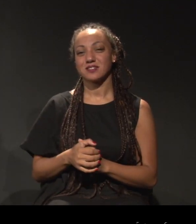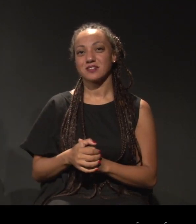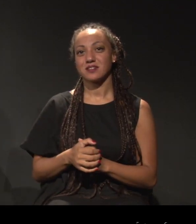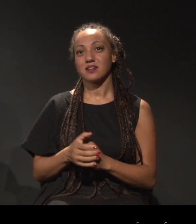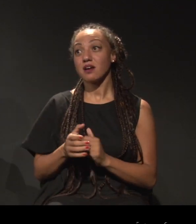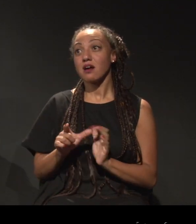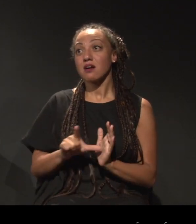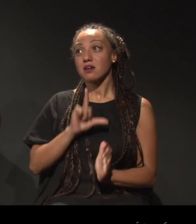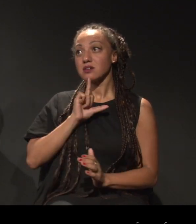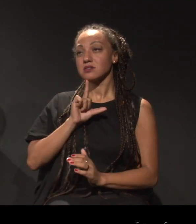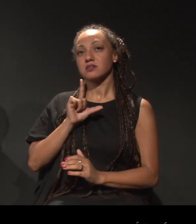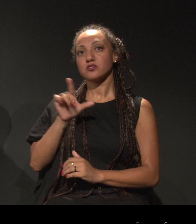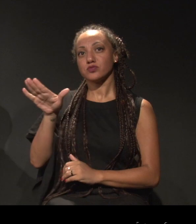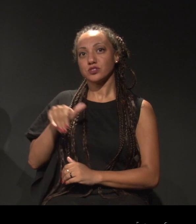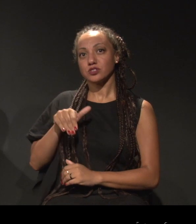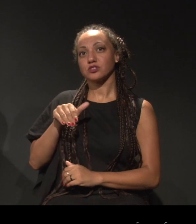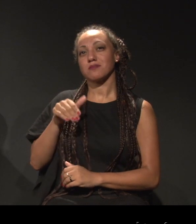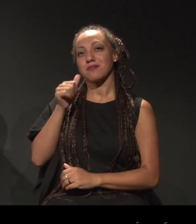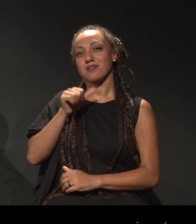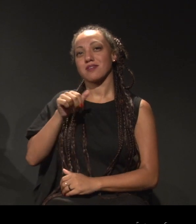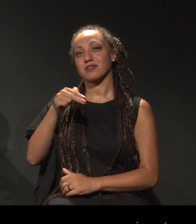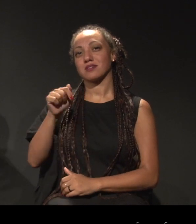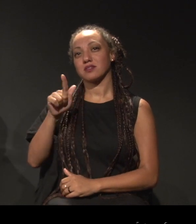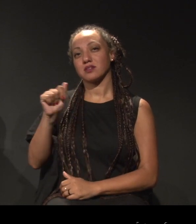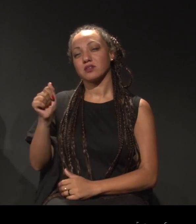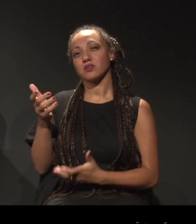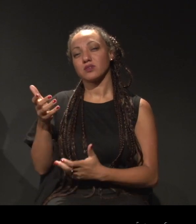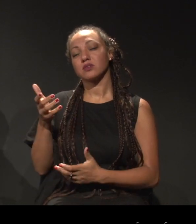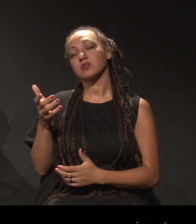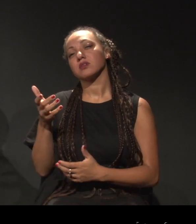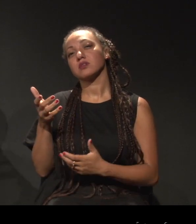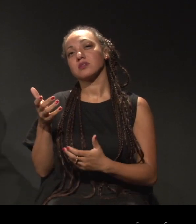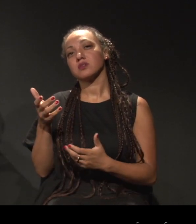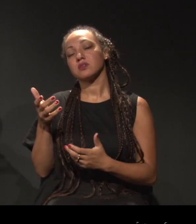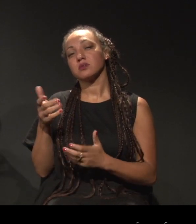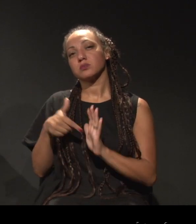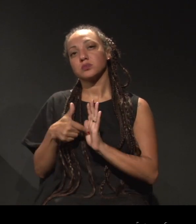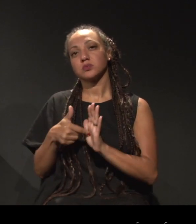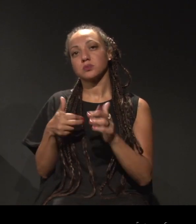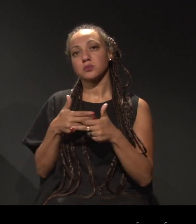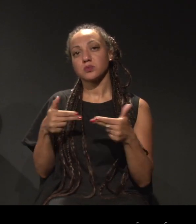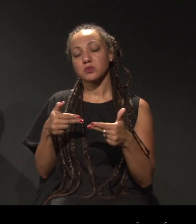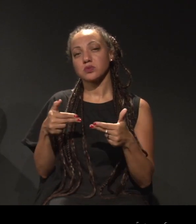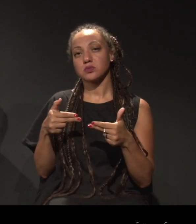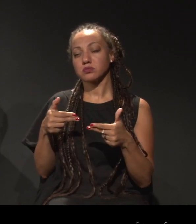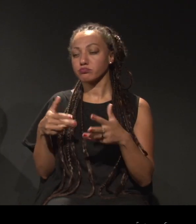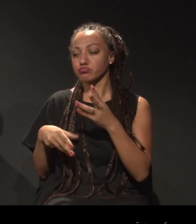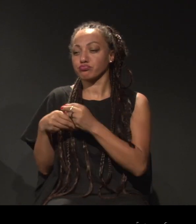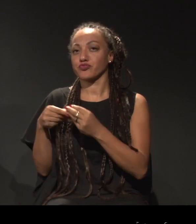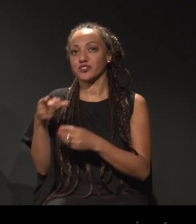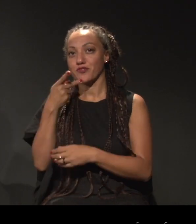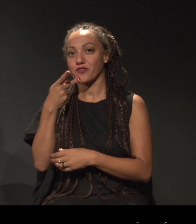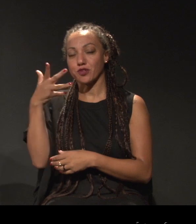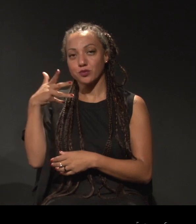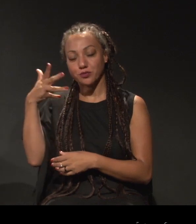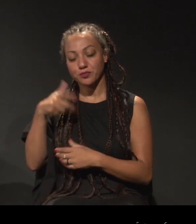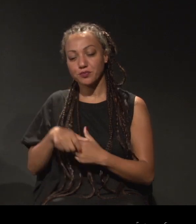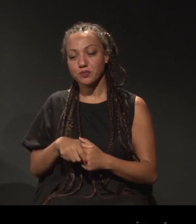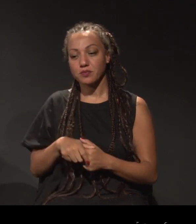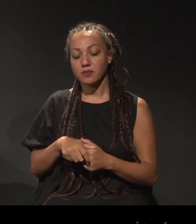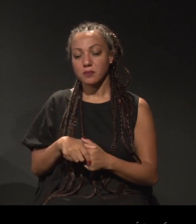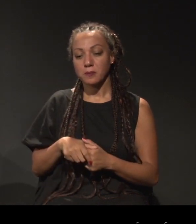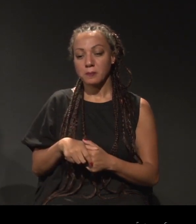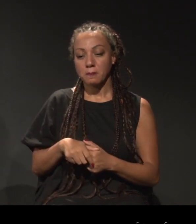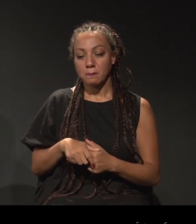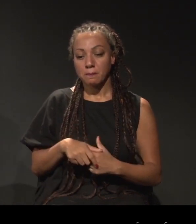a Nega, observar uma coisa dentro disso que você disse. Eu estive envolvido